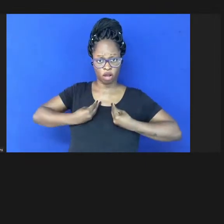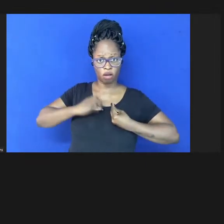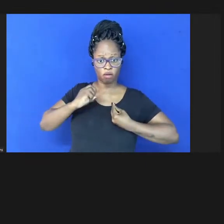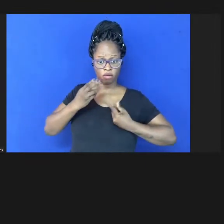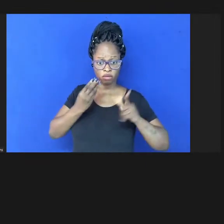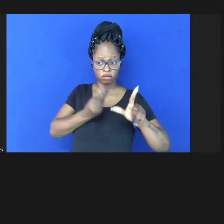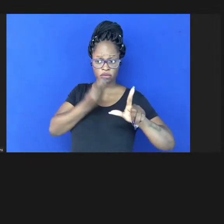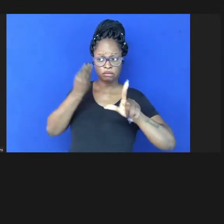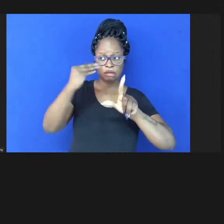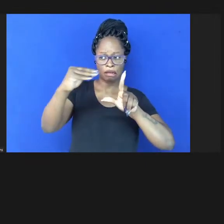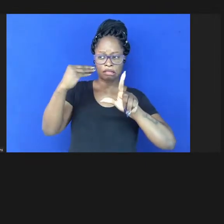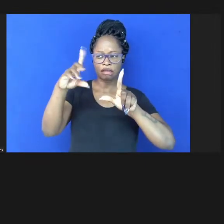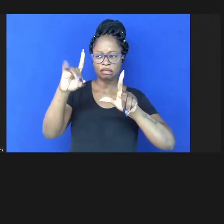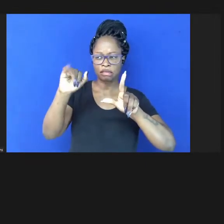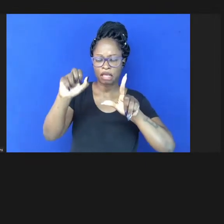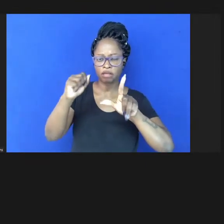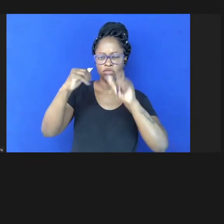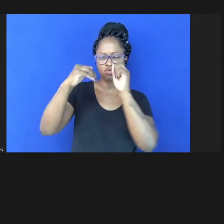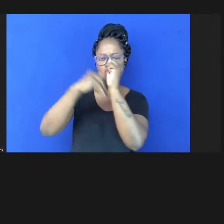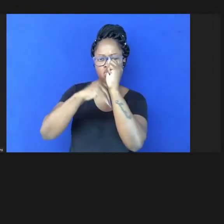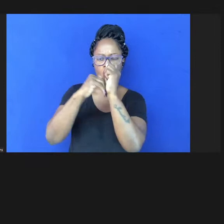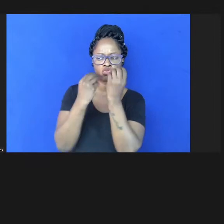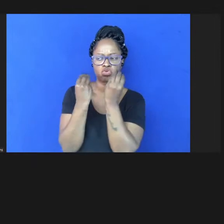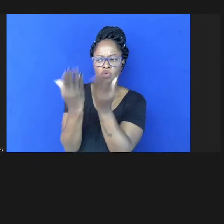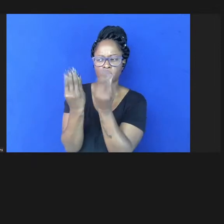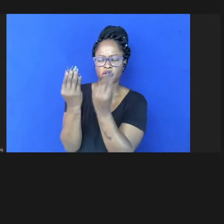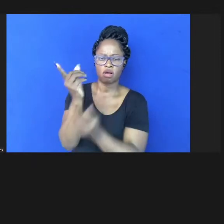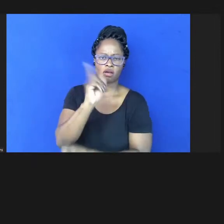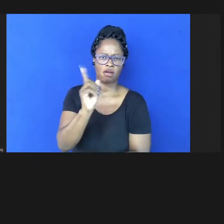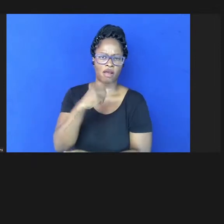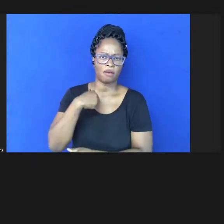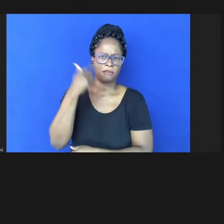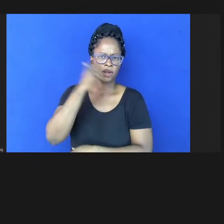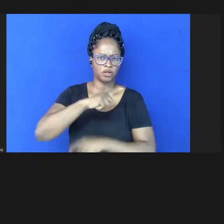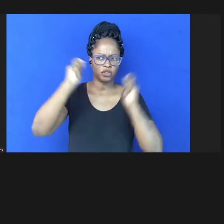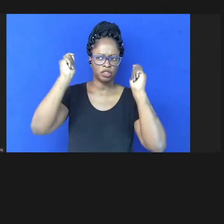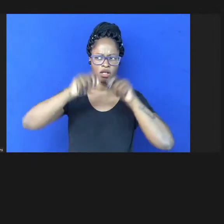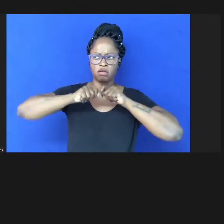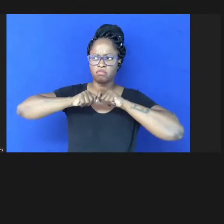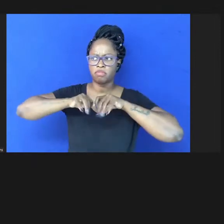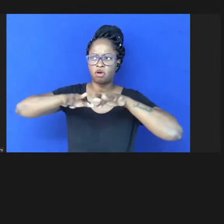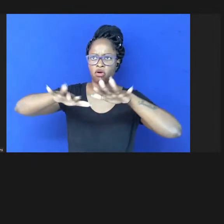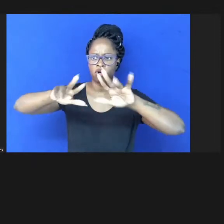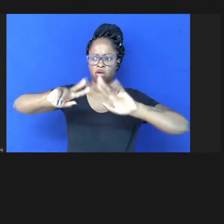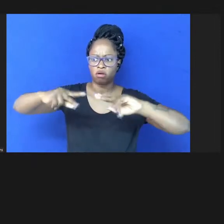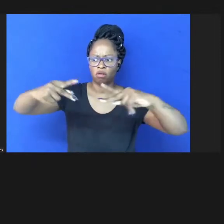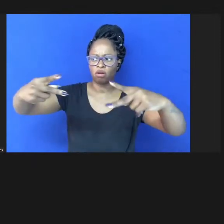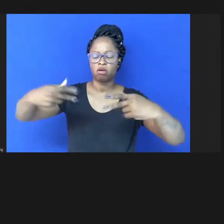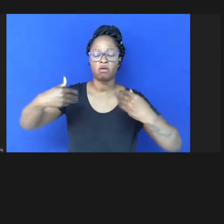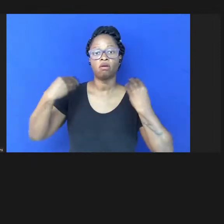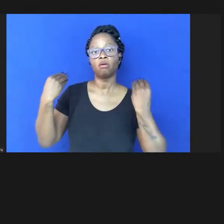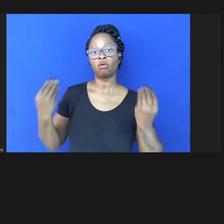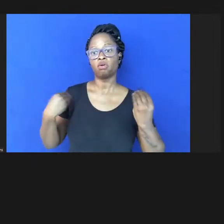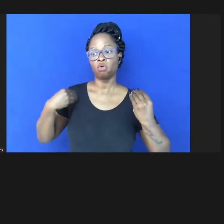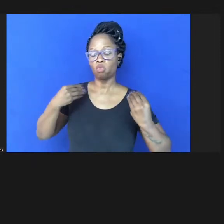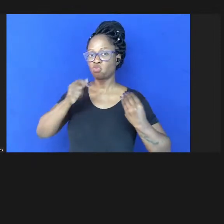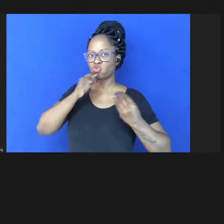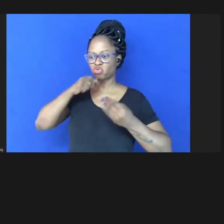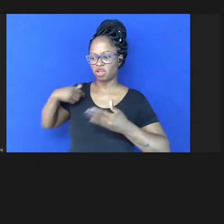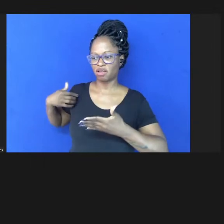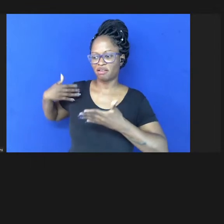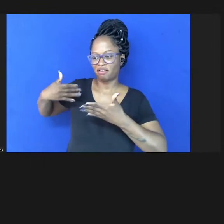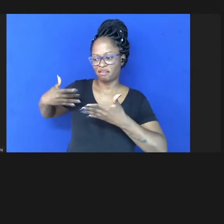códigos para a possibilidade de reprodução do seu trabalho não se poderá